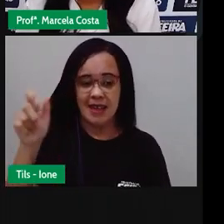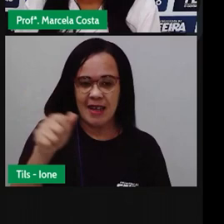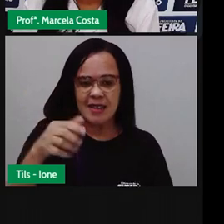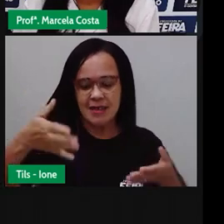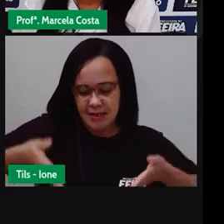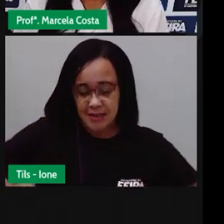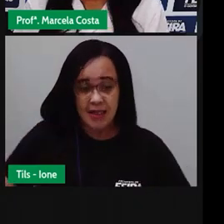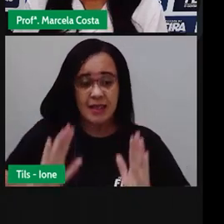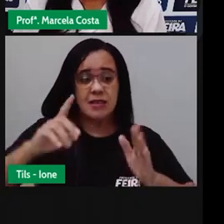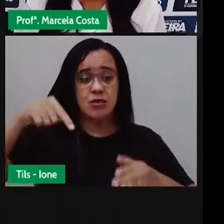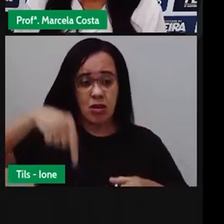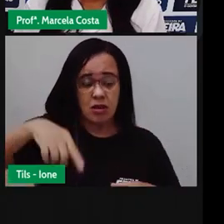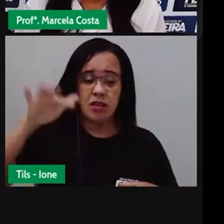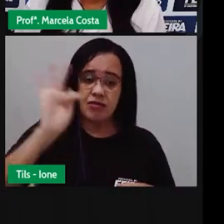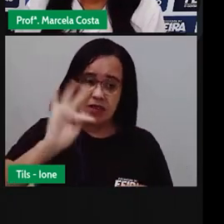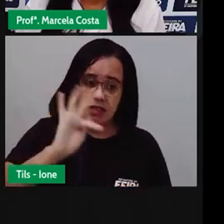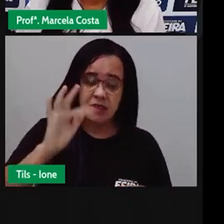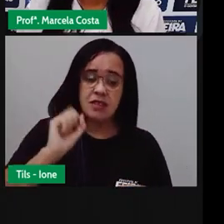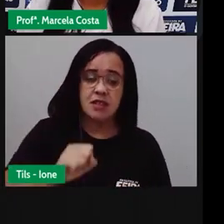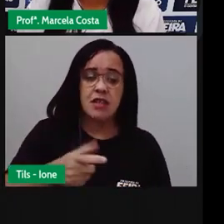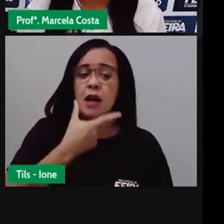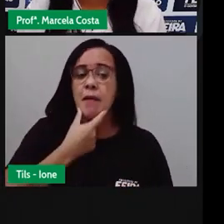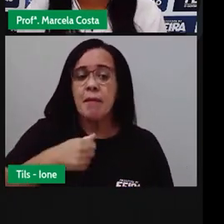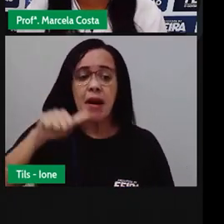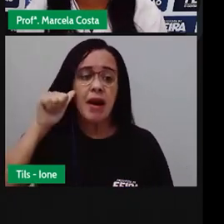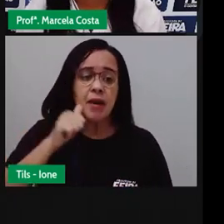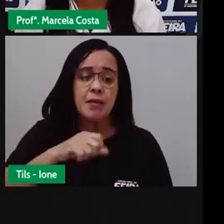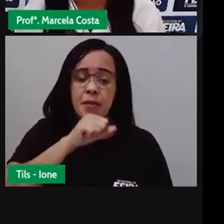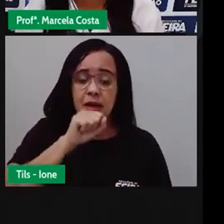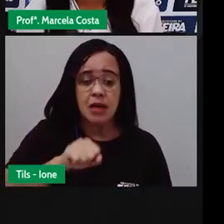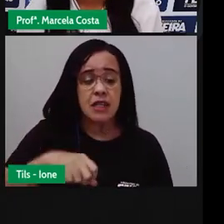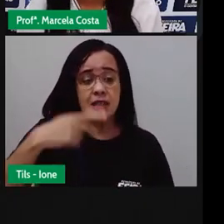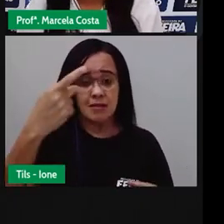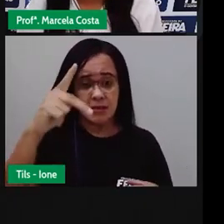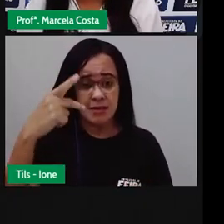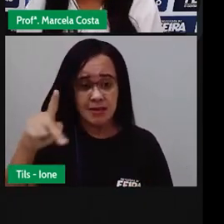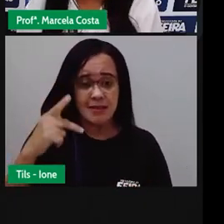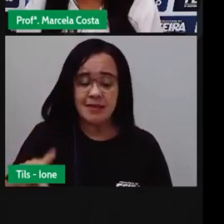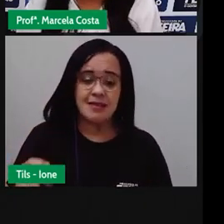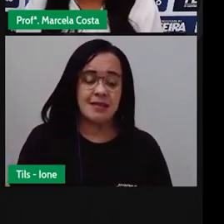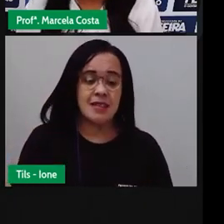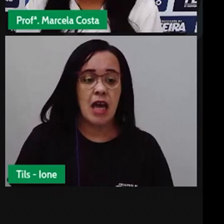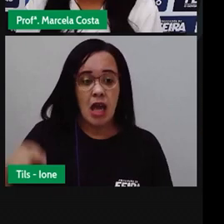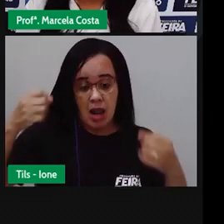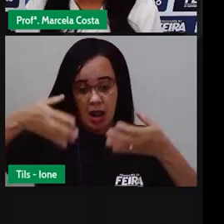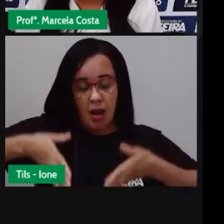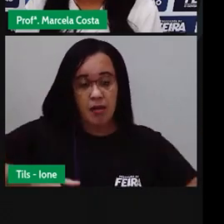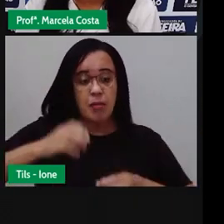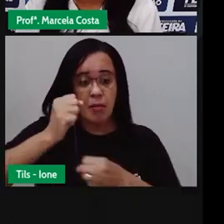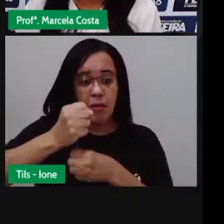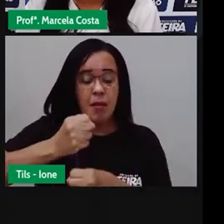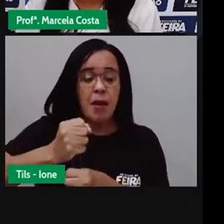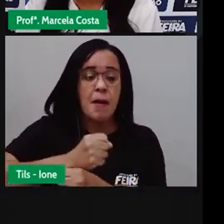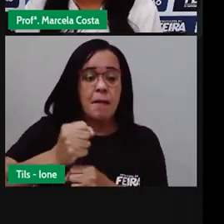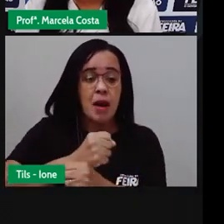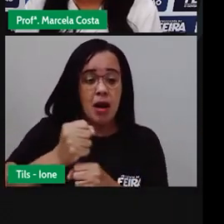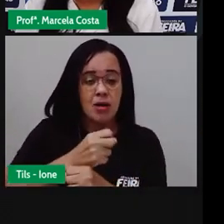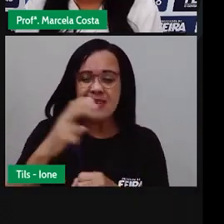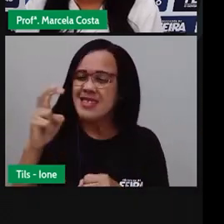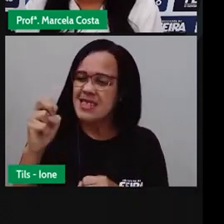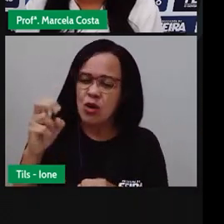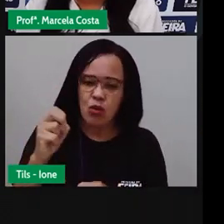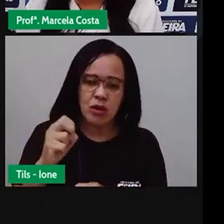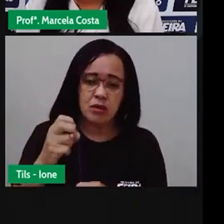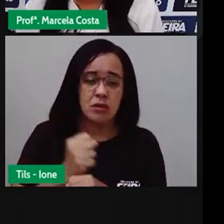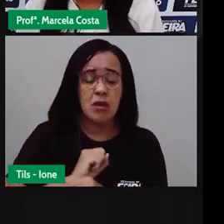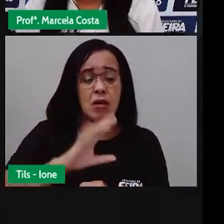residem aqui há mais de 50 anos. A família da minha mãe veio de João Pessoa, na Paraíba. A família do meu pai veio de Riachão. e